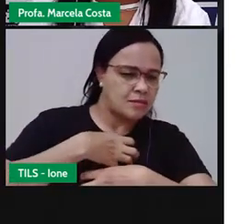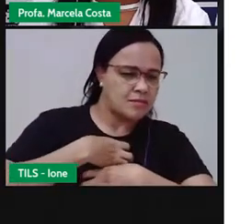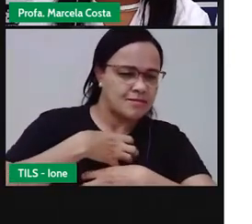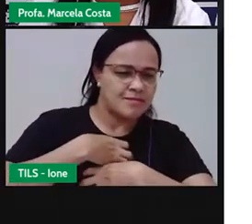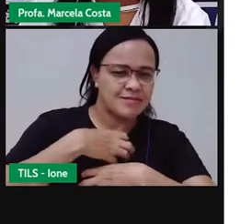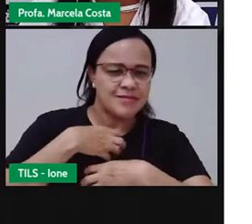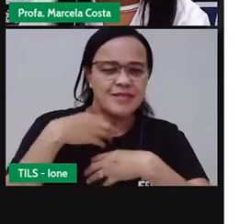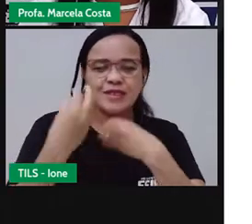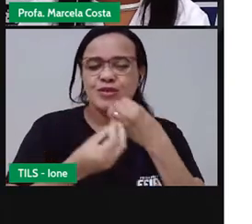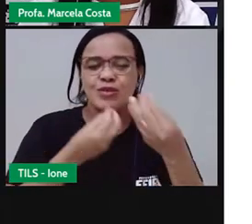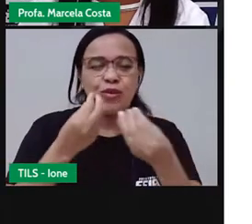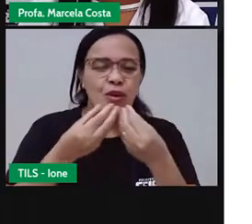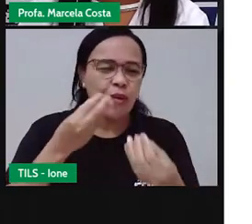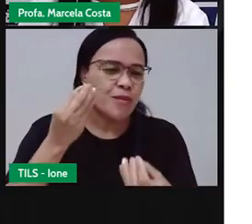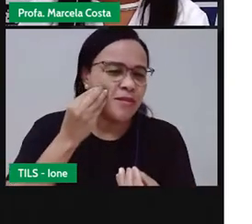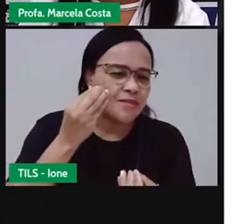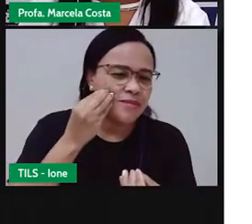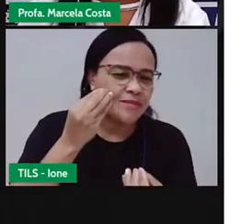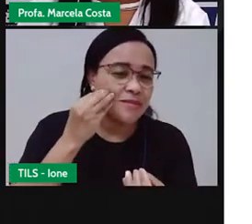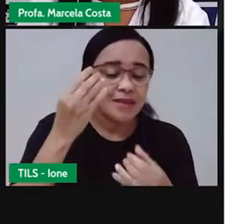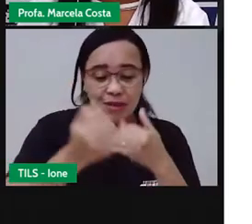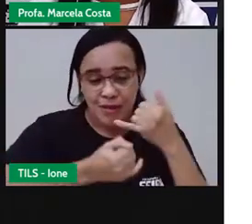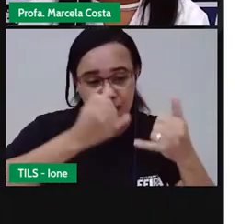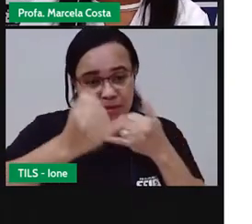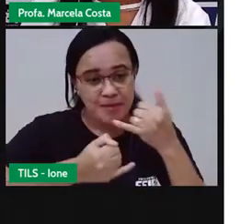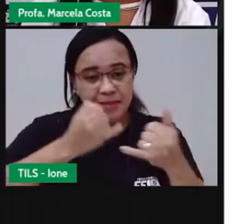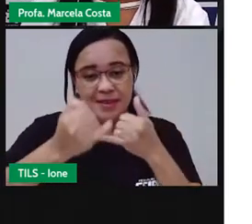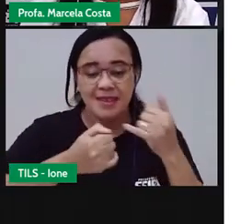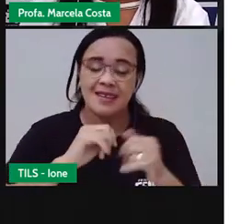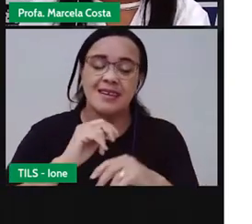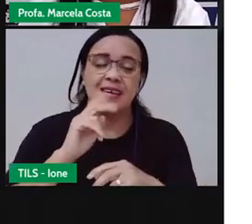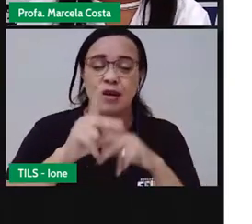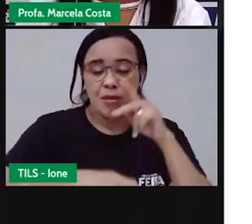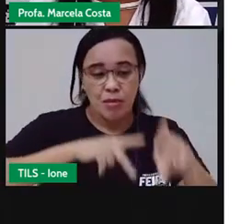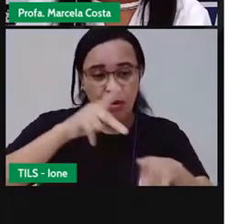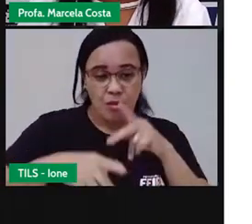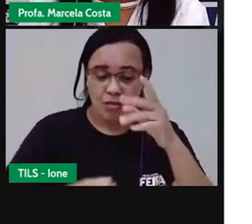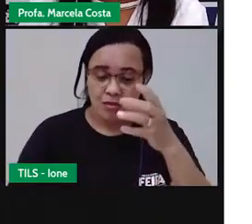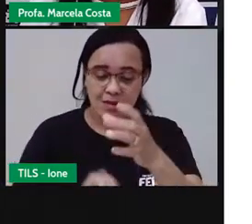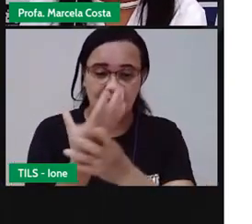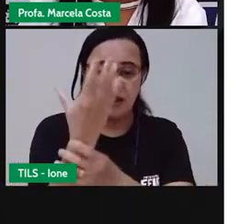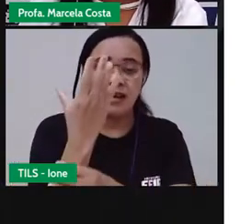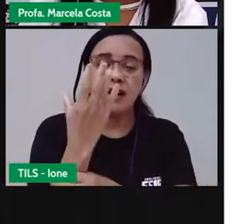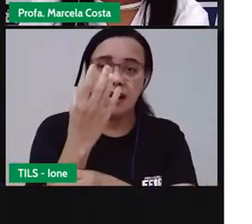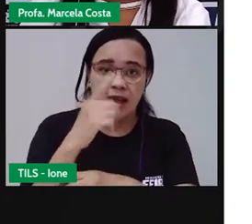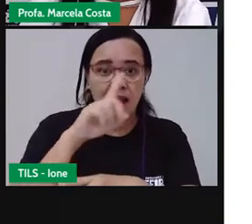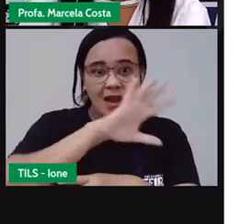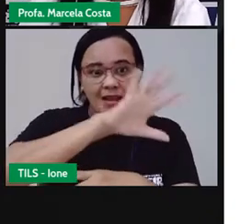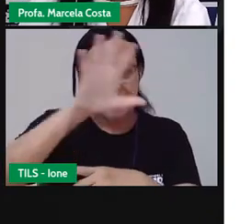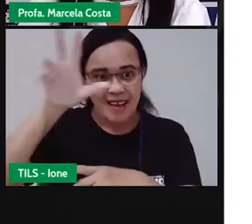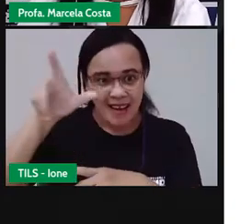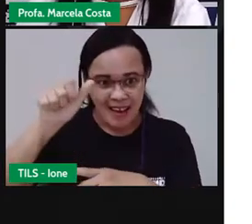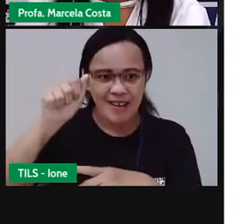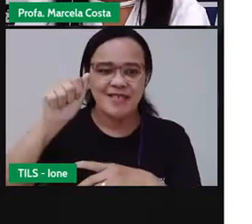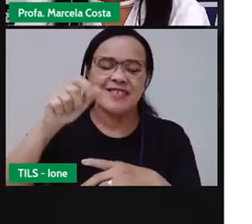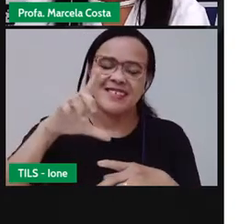experimentar e apreciar uma brincadeira popular de origem africana.